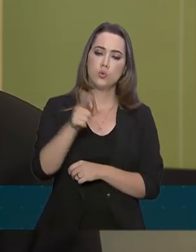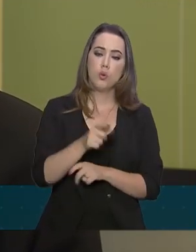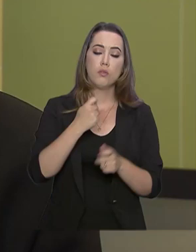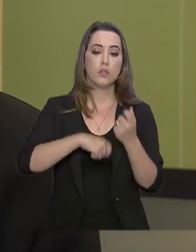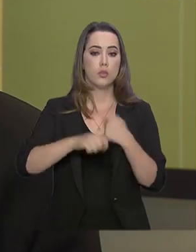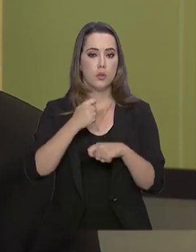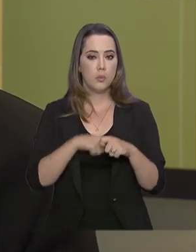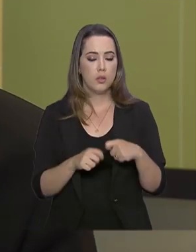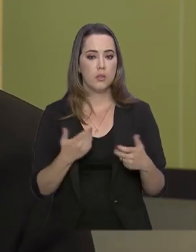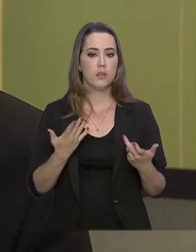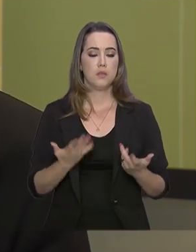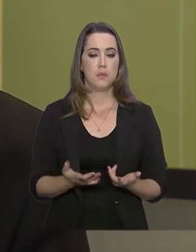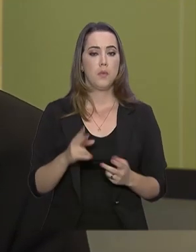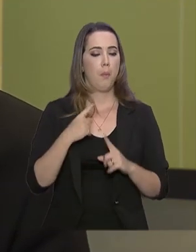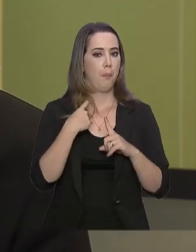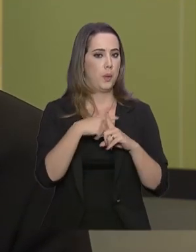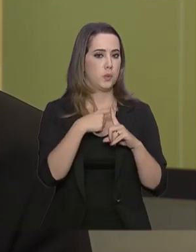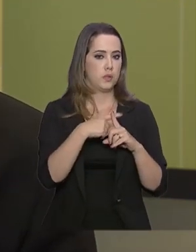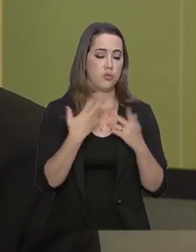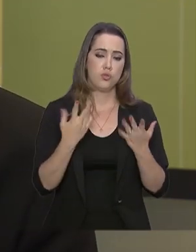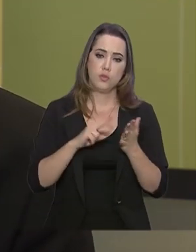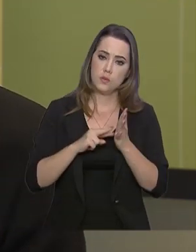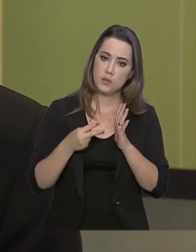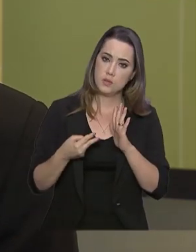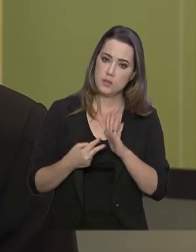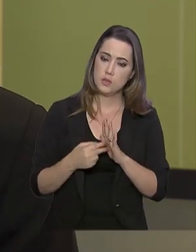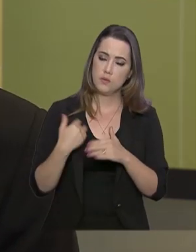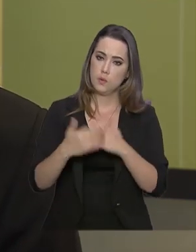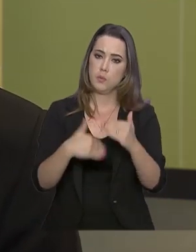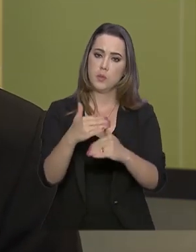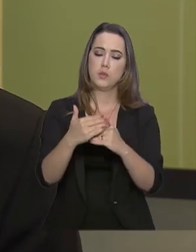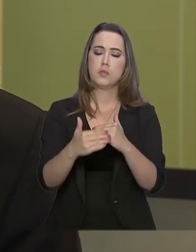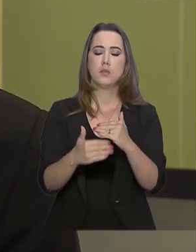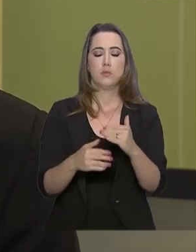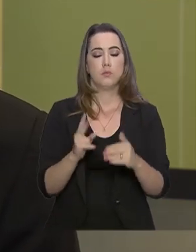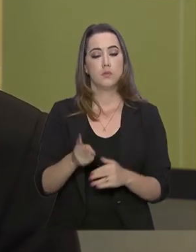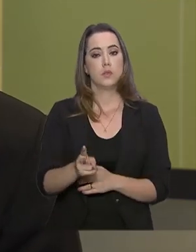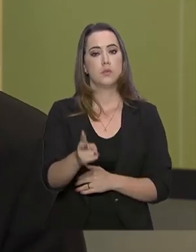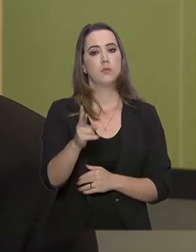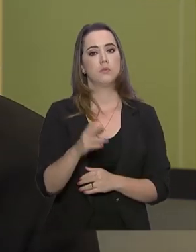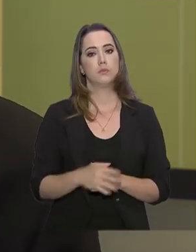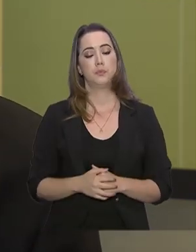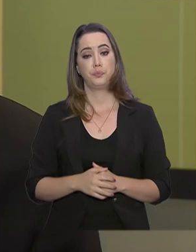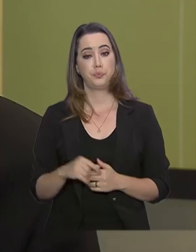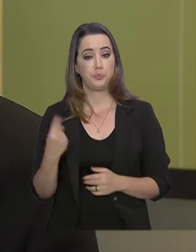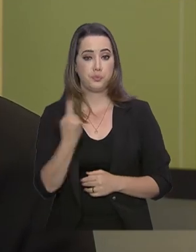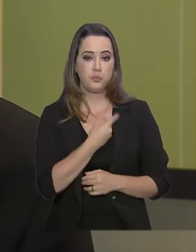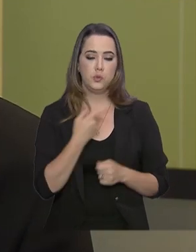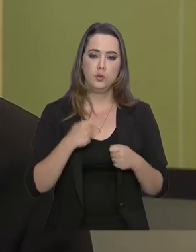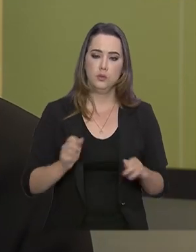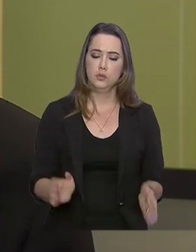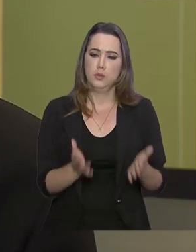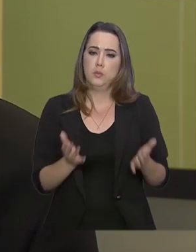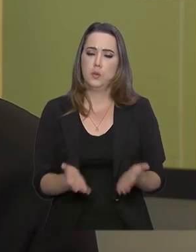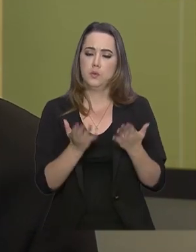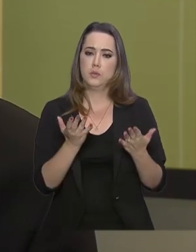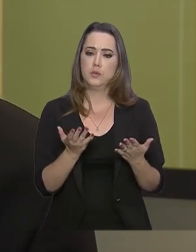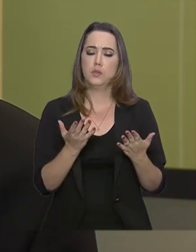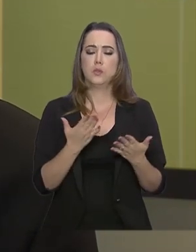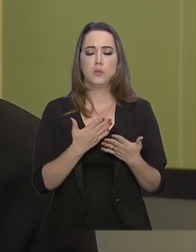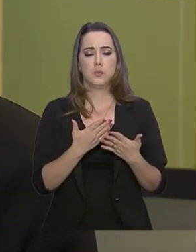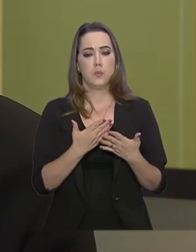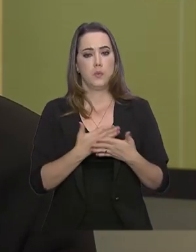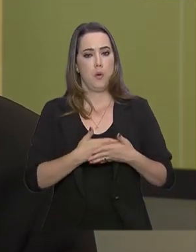econômica positiva, ou seja, um processo de crescimento efetivo. Devemos promover uma